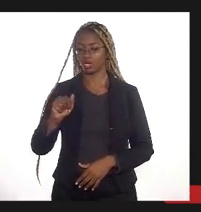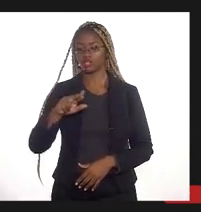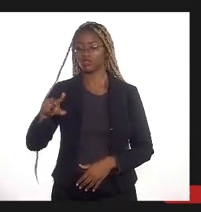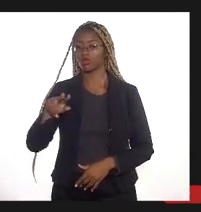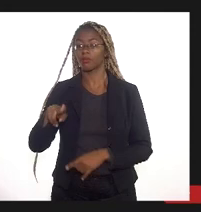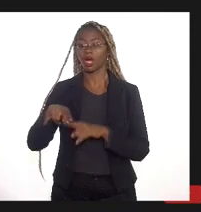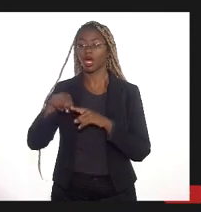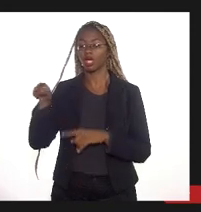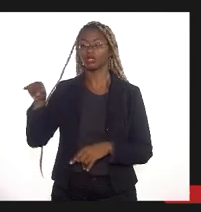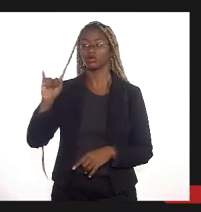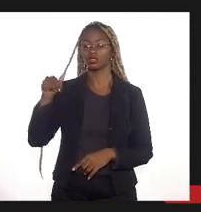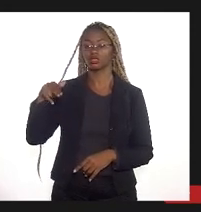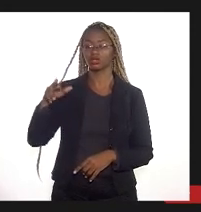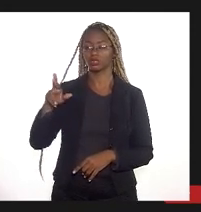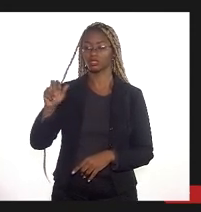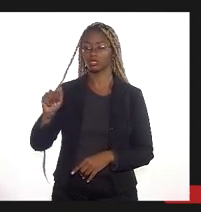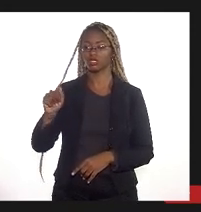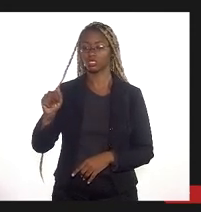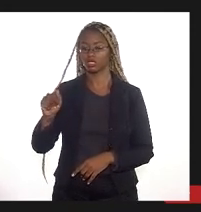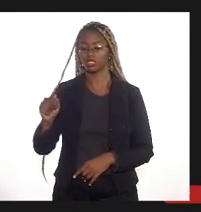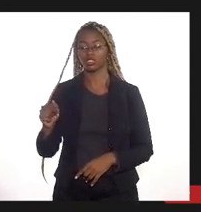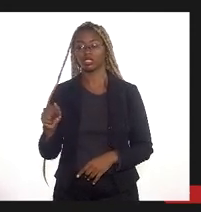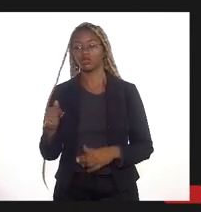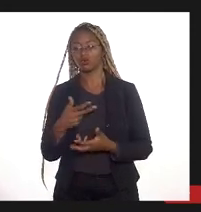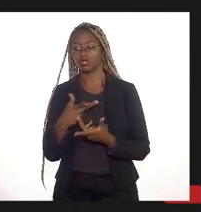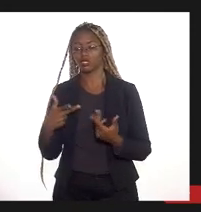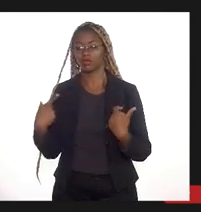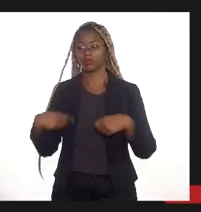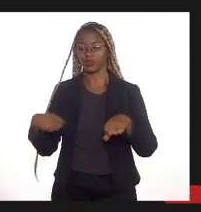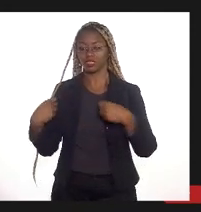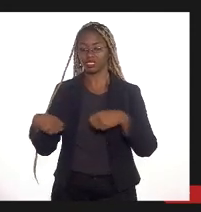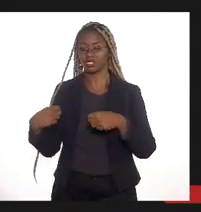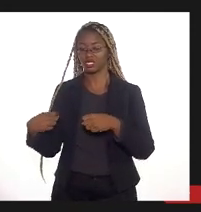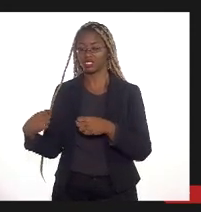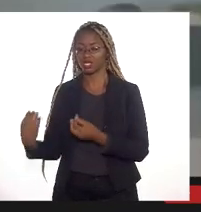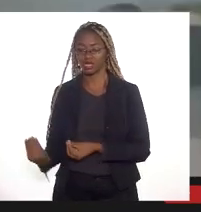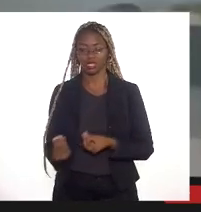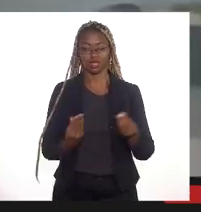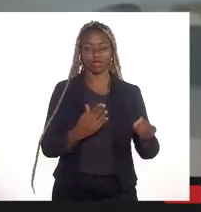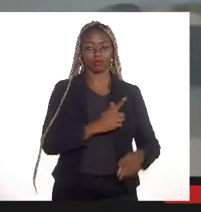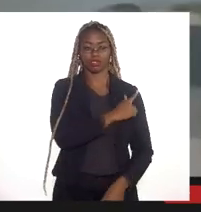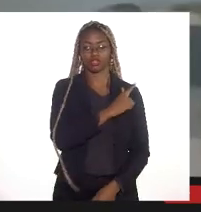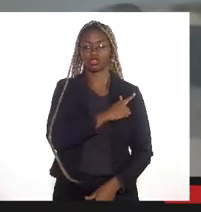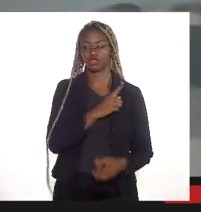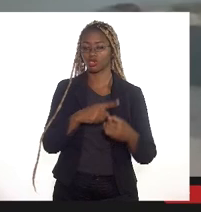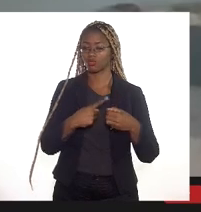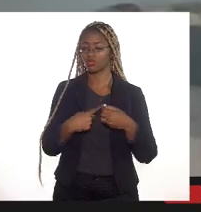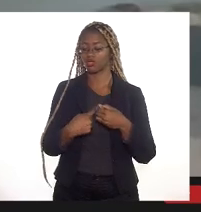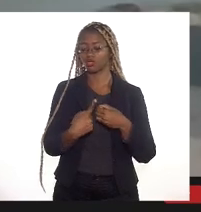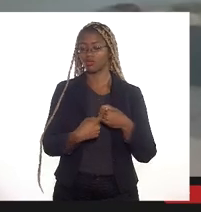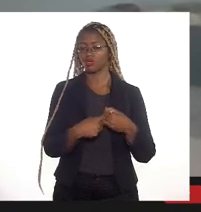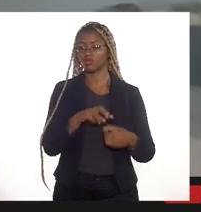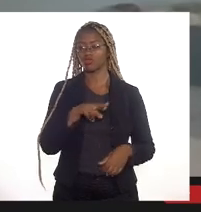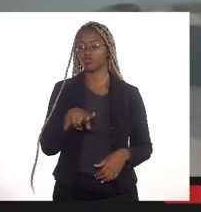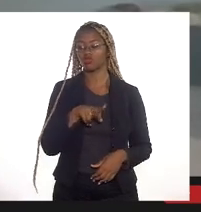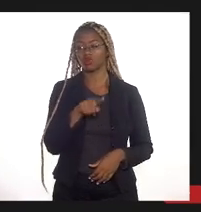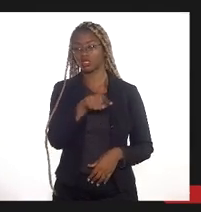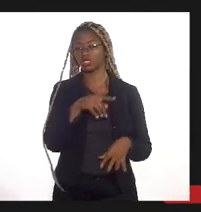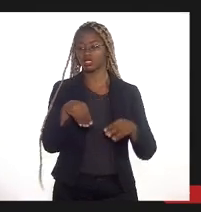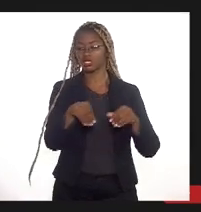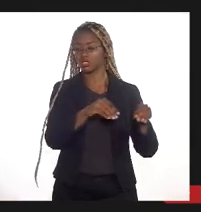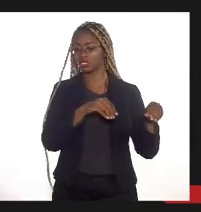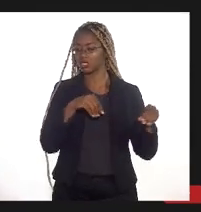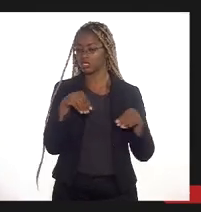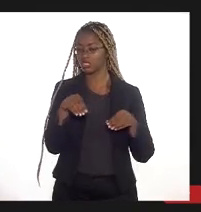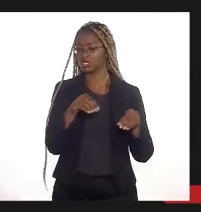INCRA tem áreas devolutas que ele precisa passar para a gestão municipal não é que esse terreno possa